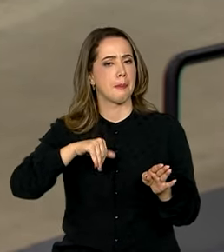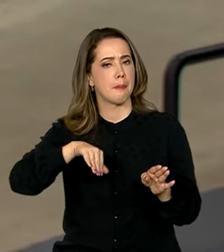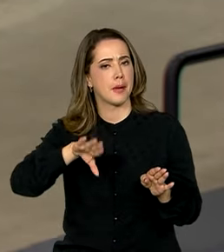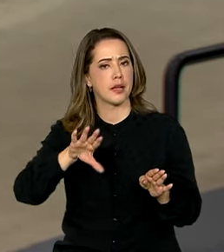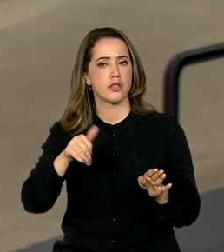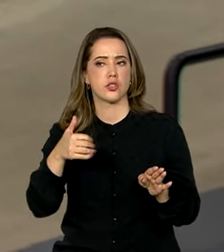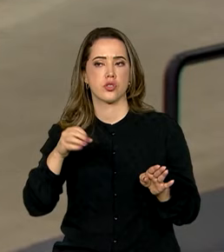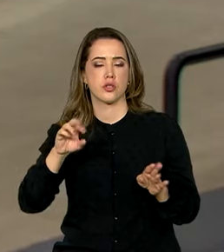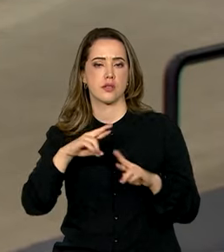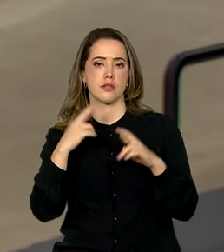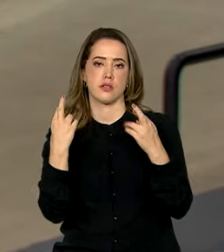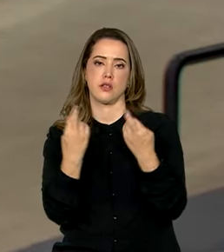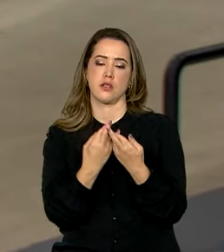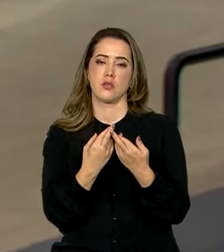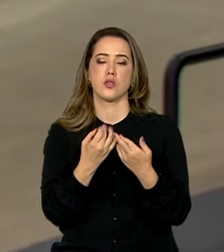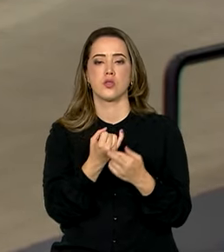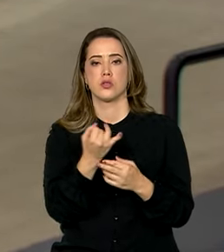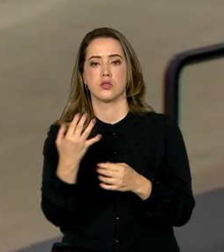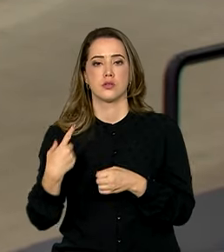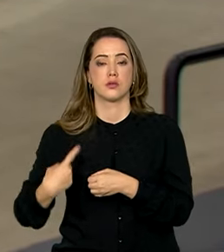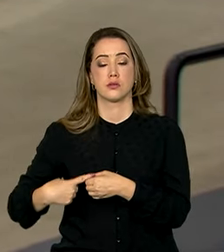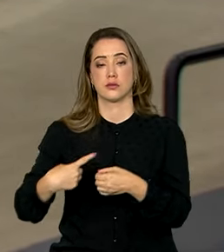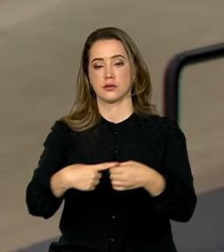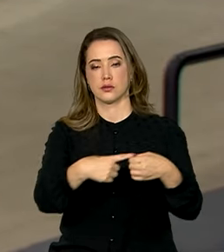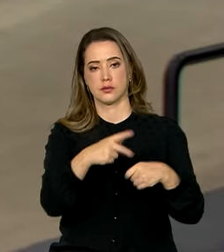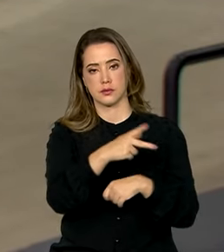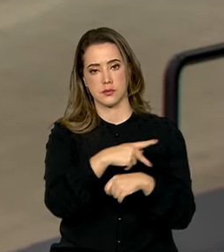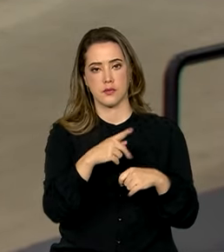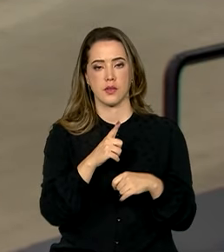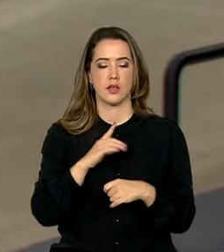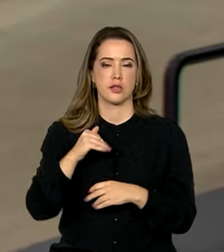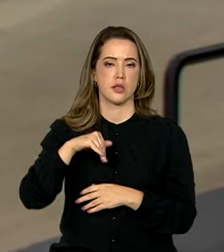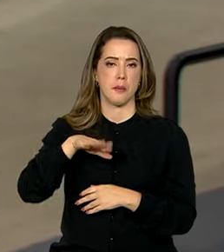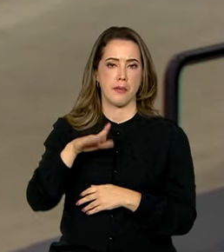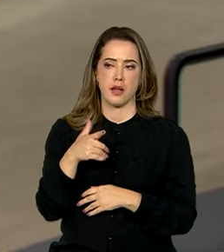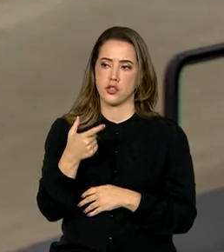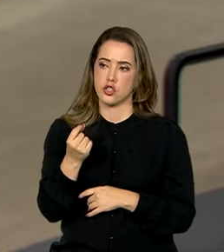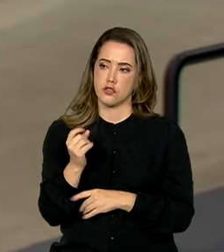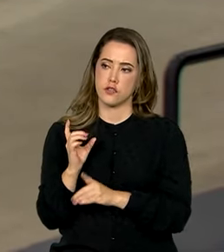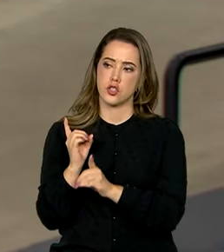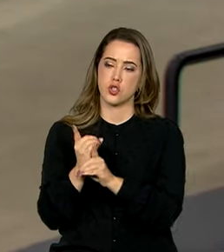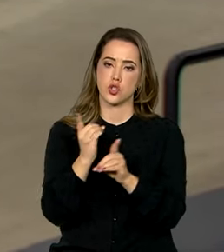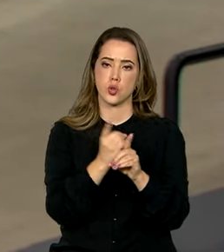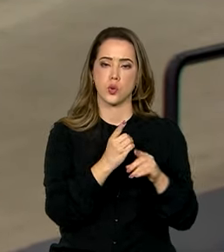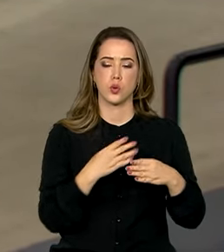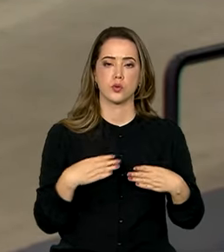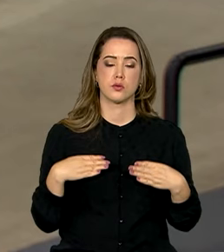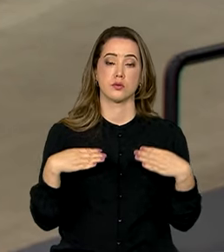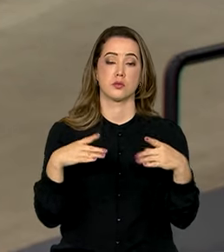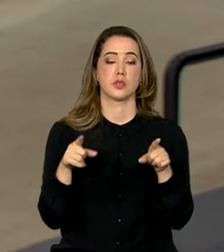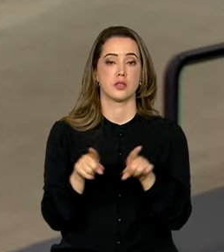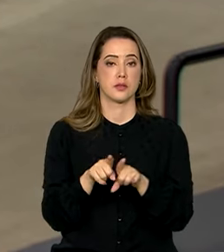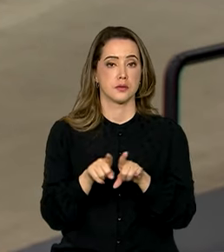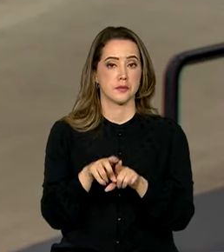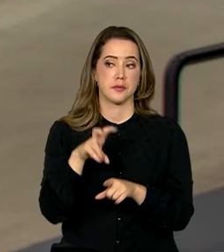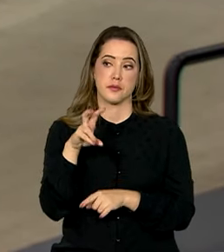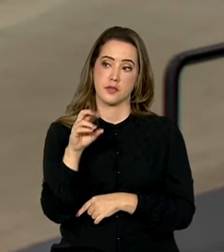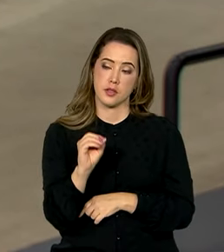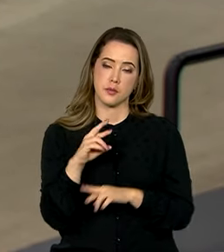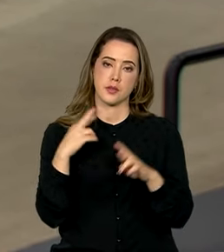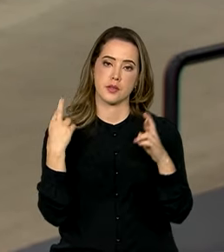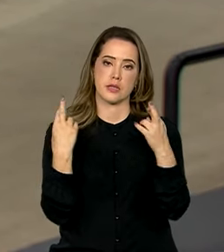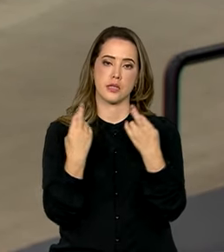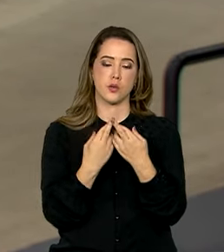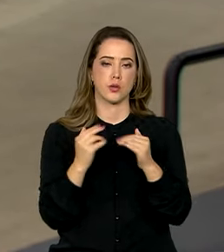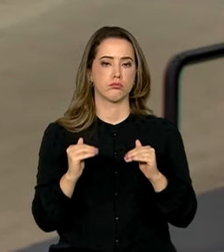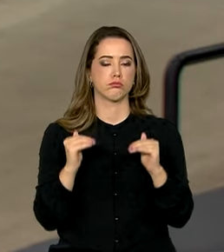100 reuniões oficiais em várias cidades do país, que incluem mais de 20 encontros ministeriais, além de 50 reuniões de